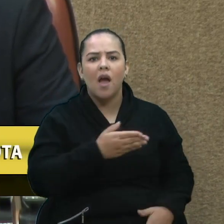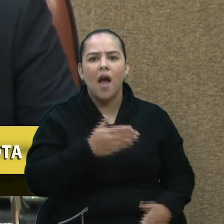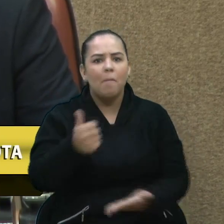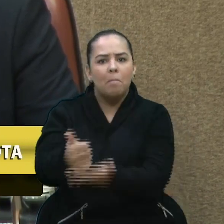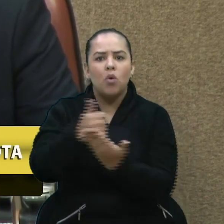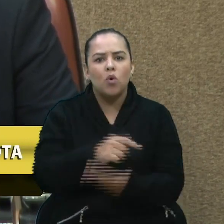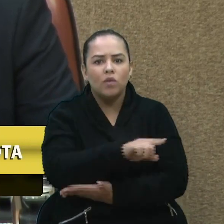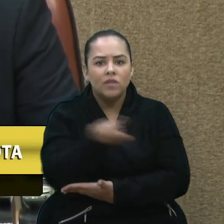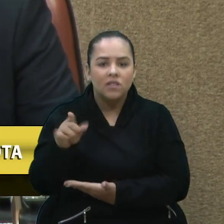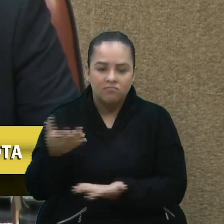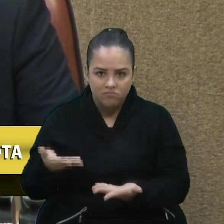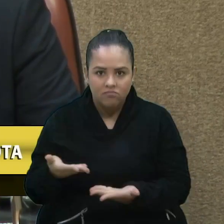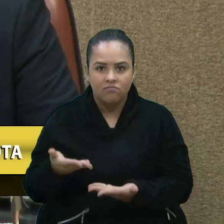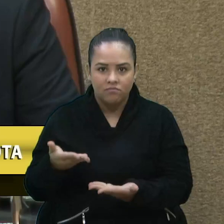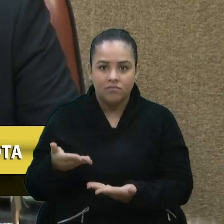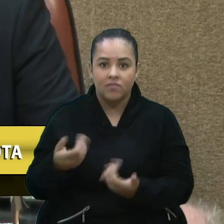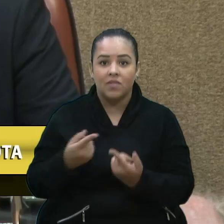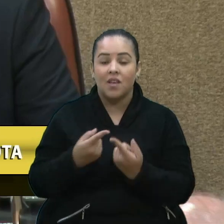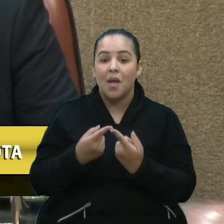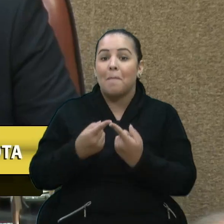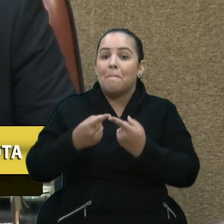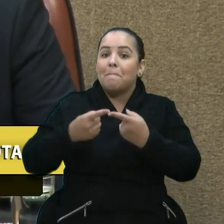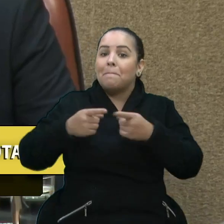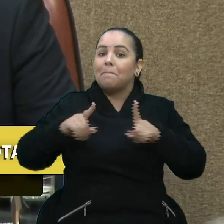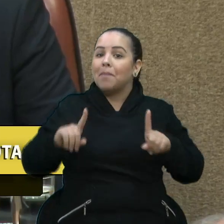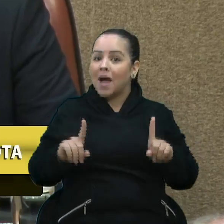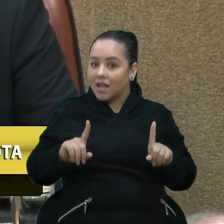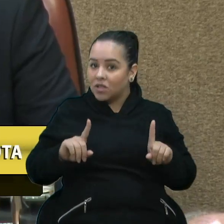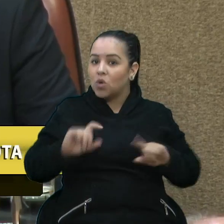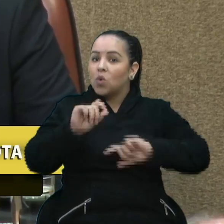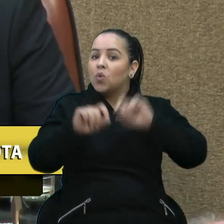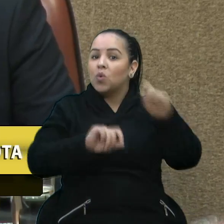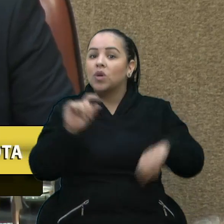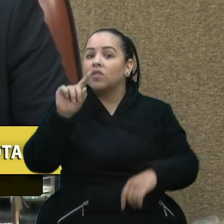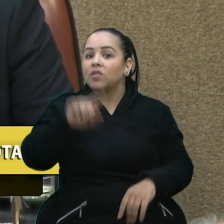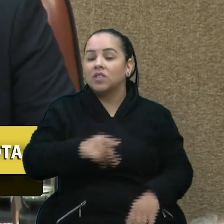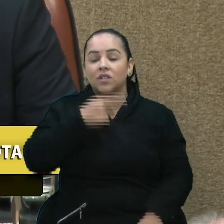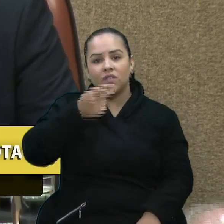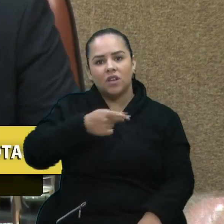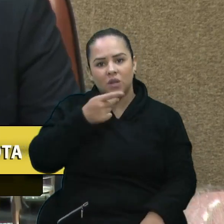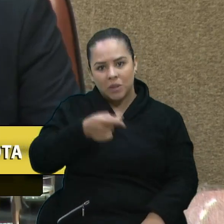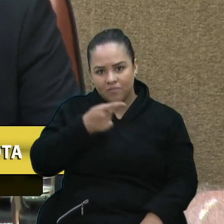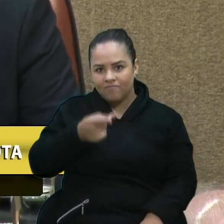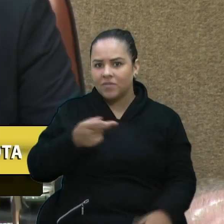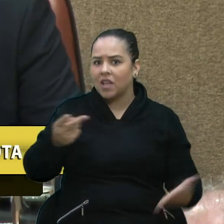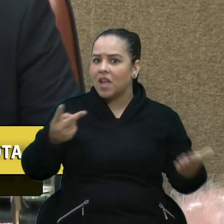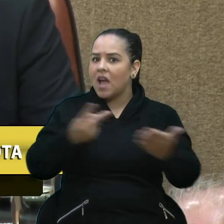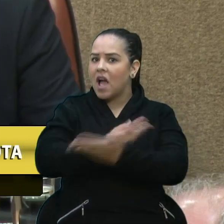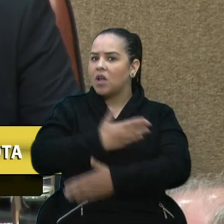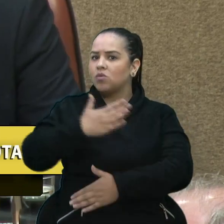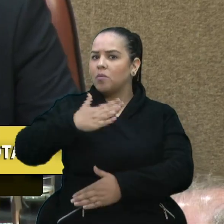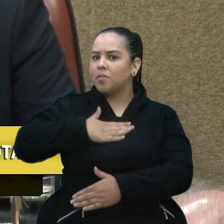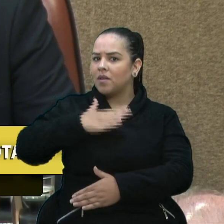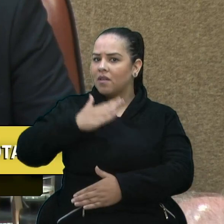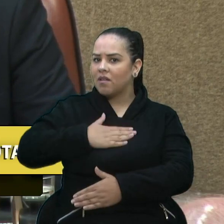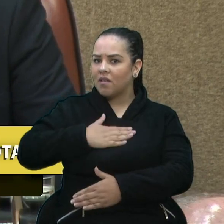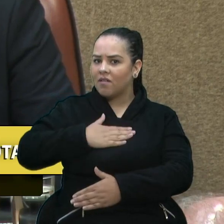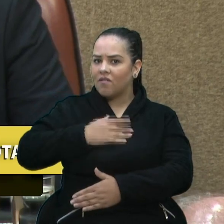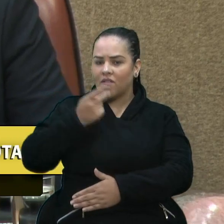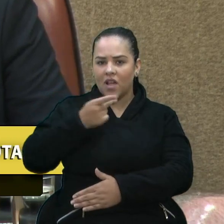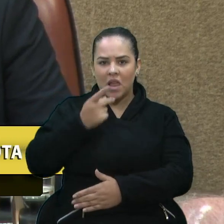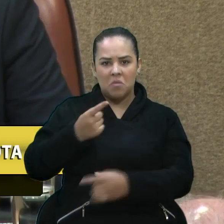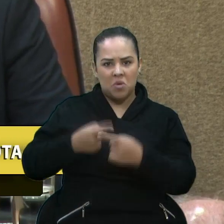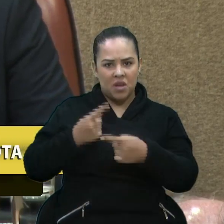vocês. Mas a conversa que a senhora levantou, a senhora generalizou a minha fala, como se eu fosse